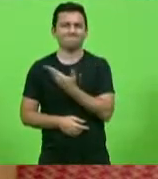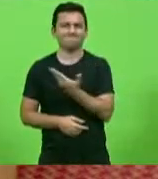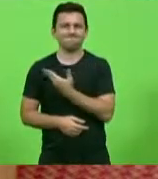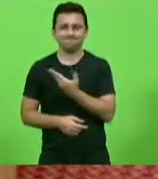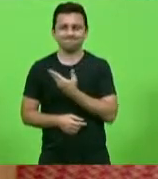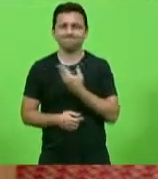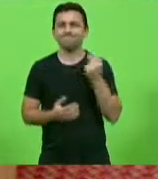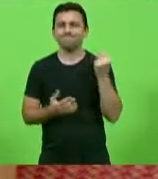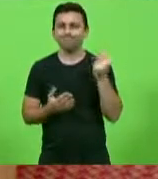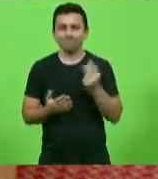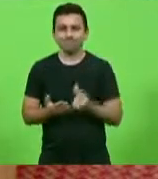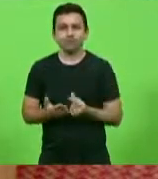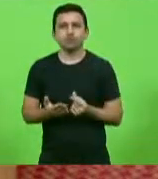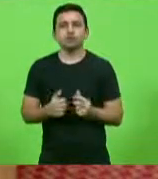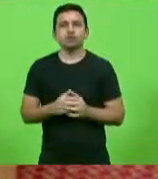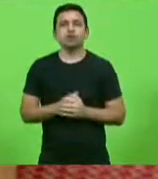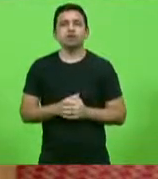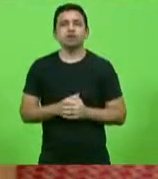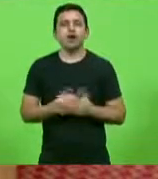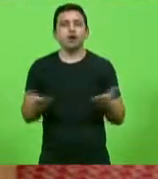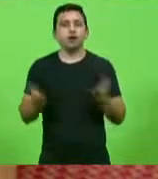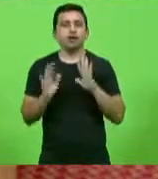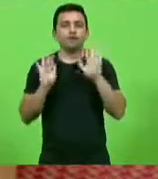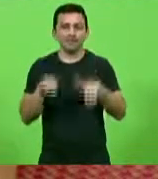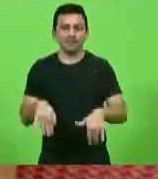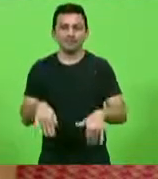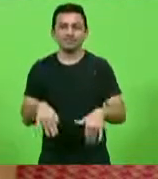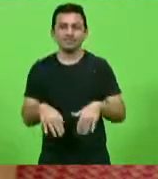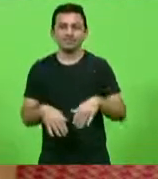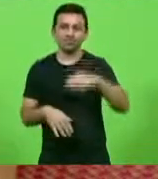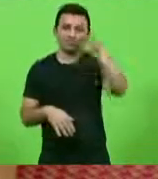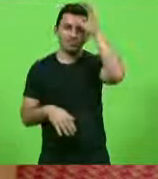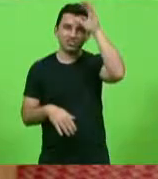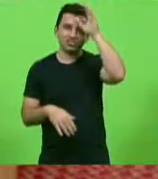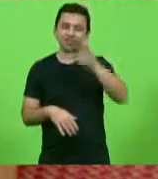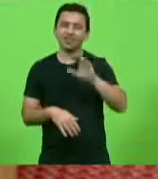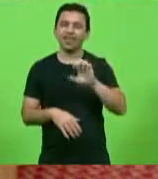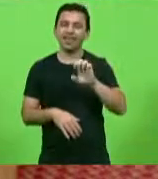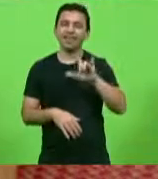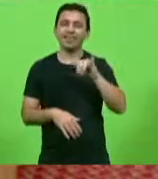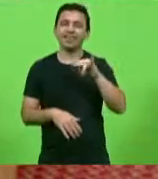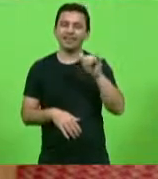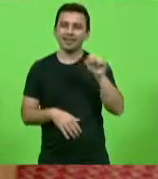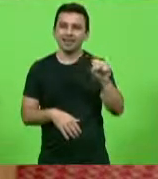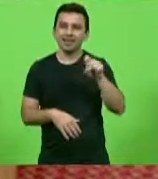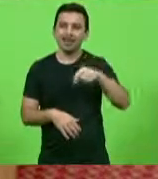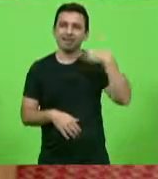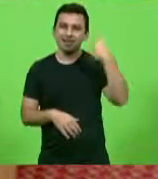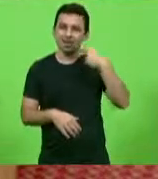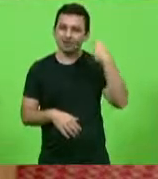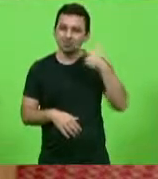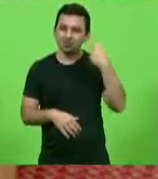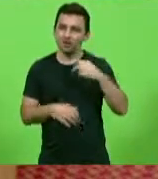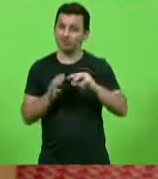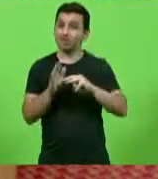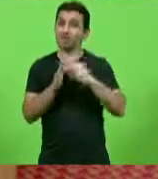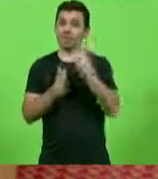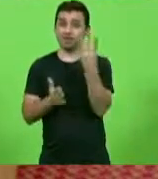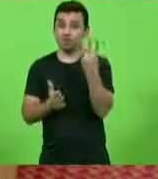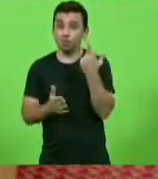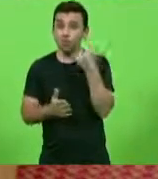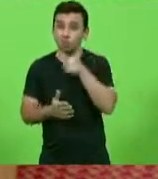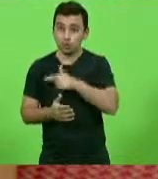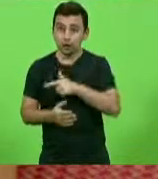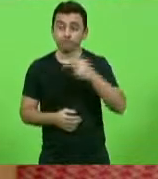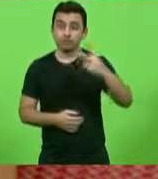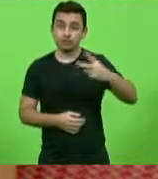história. E agora, terminando, o tio Elias, que o senhor conhece, foi vereador, três mandatos, candidato a vice